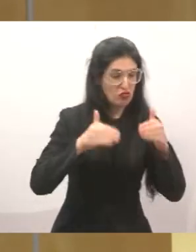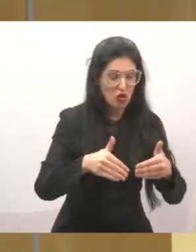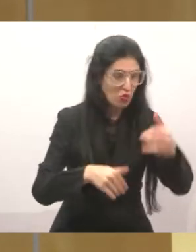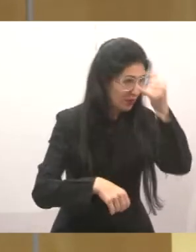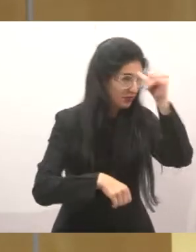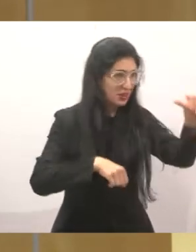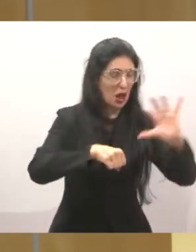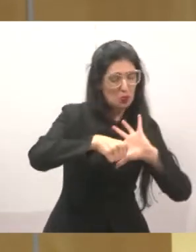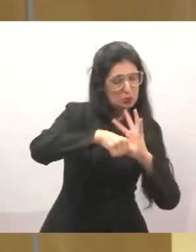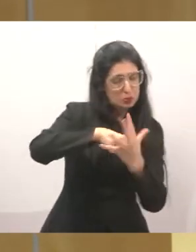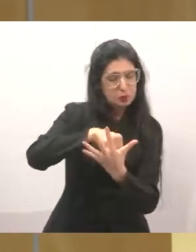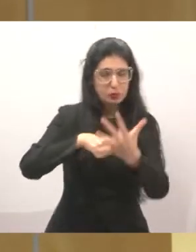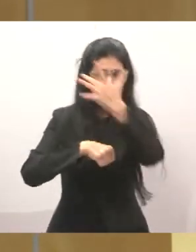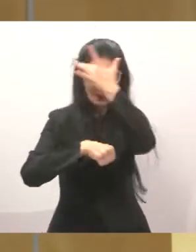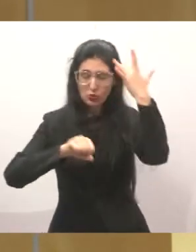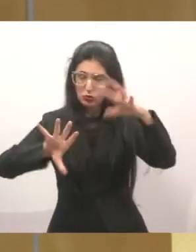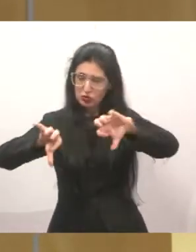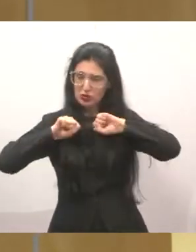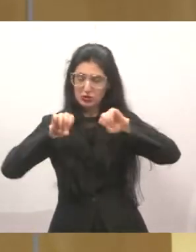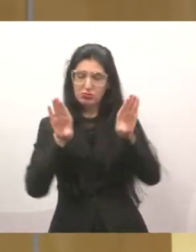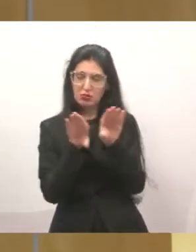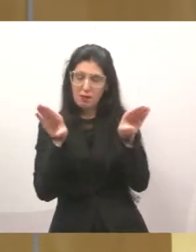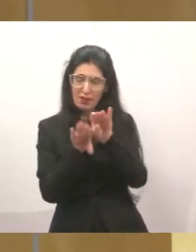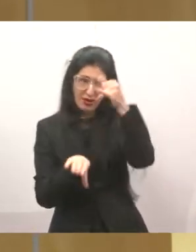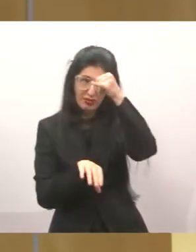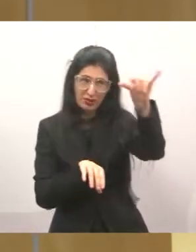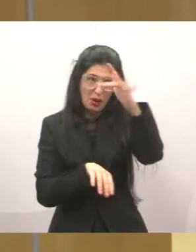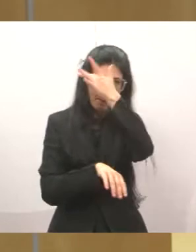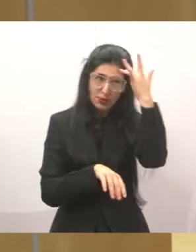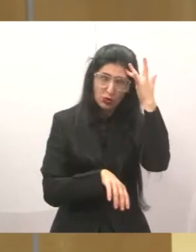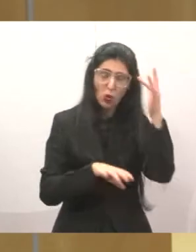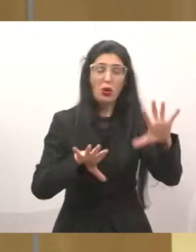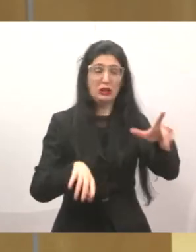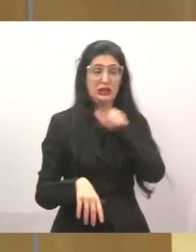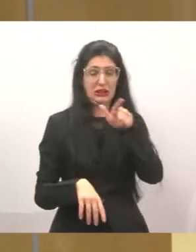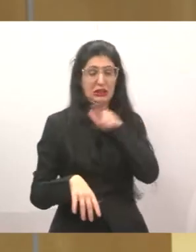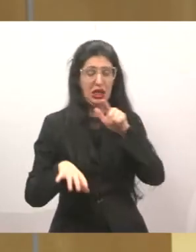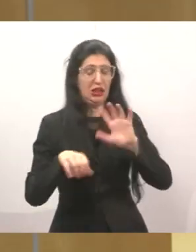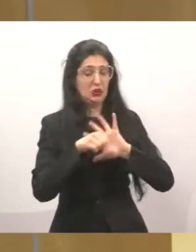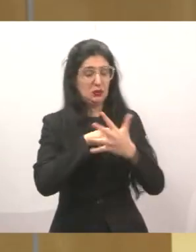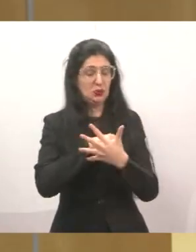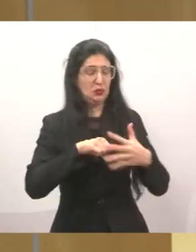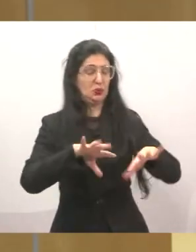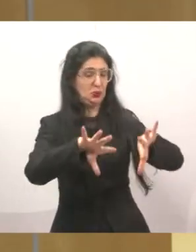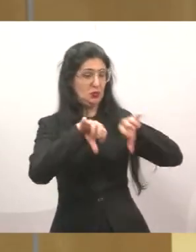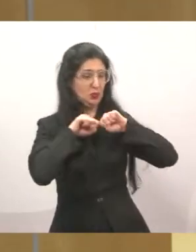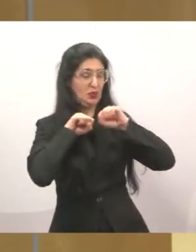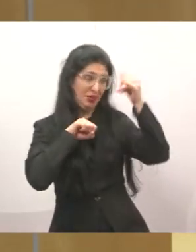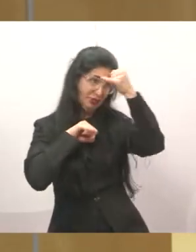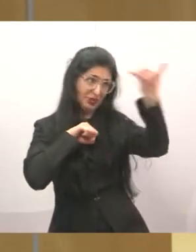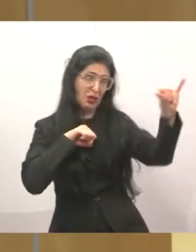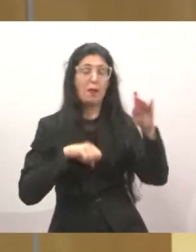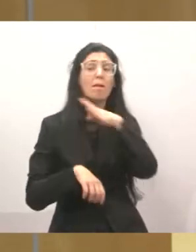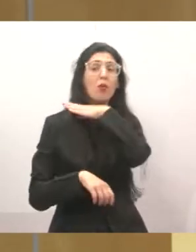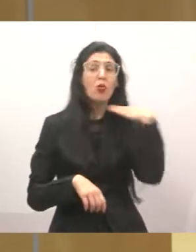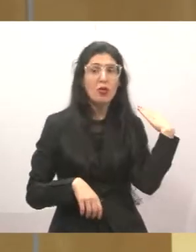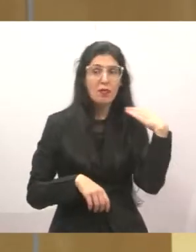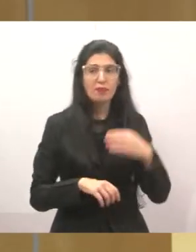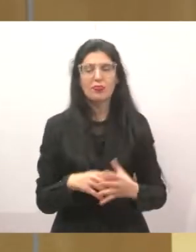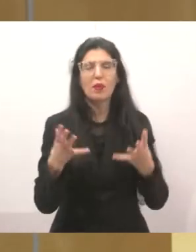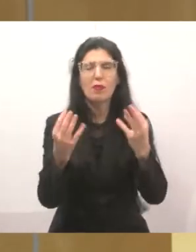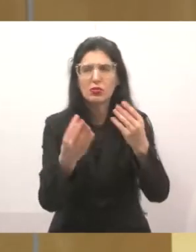mas pedi aqui também para que o setor da saúde dê uma atenção para as outras especialidades. Tem muitas pessoas